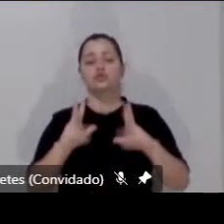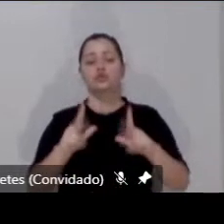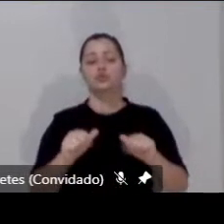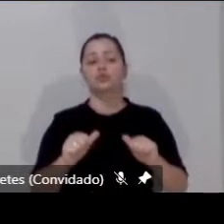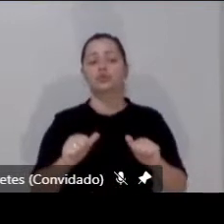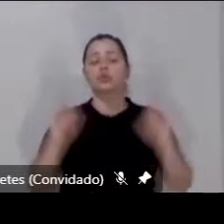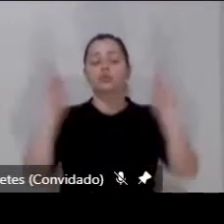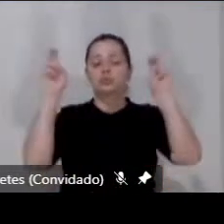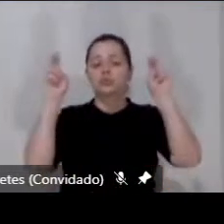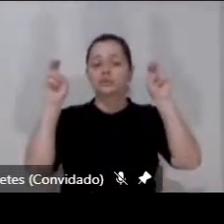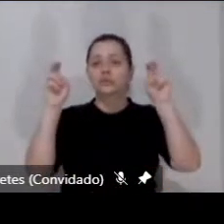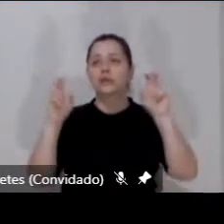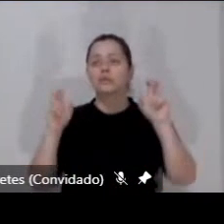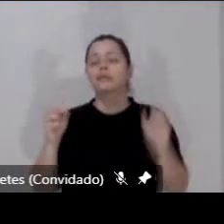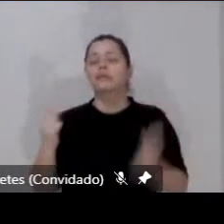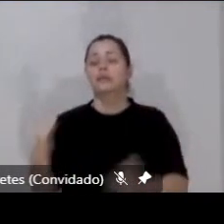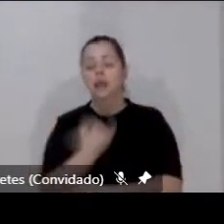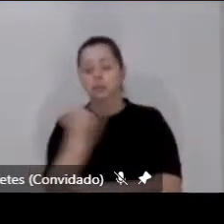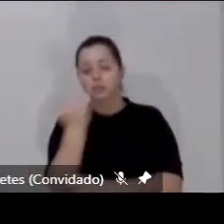críticos. Por quê?